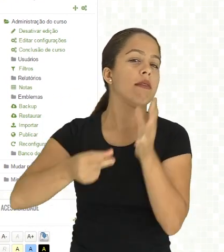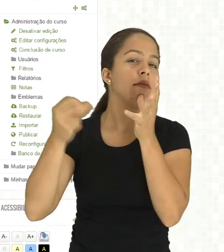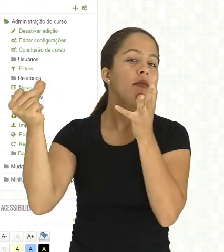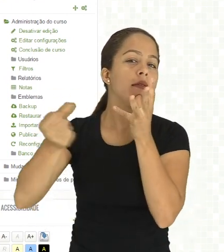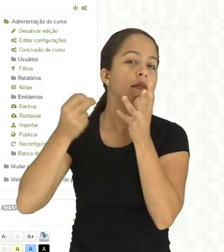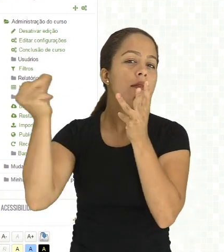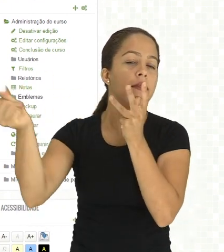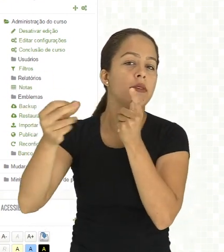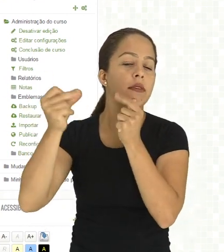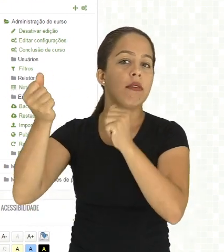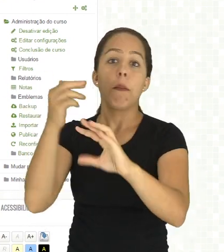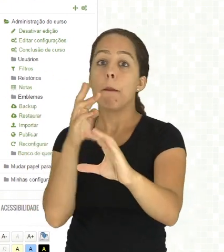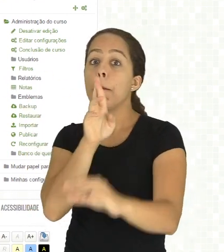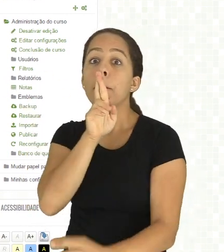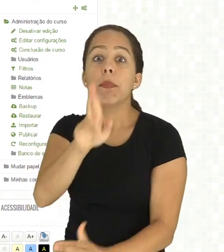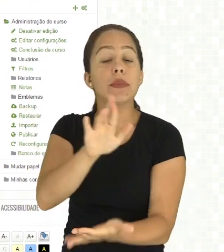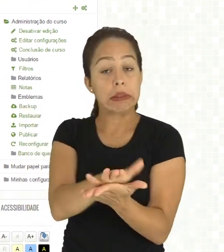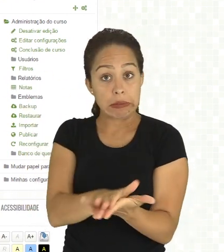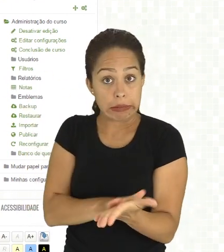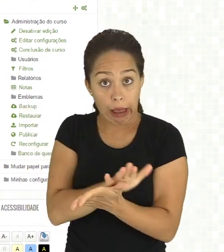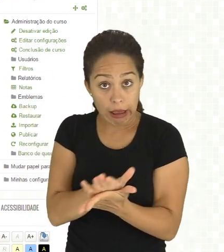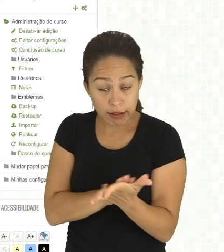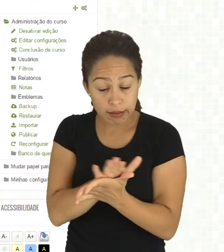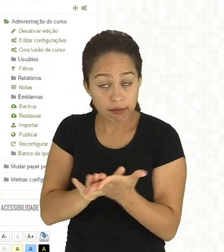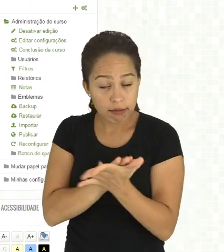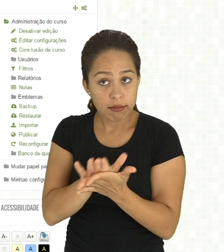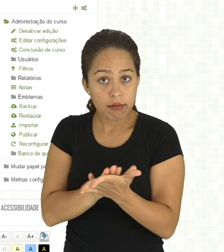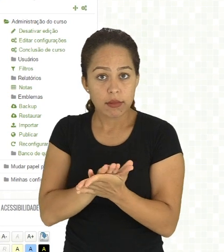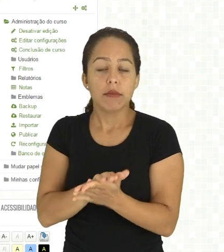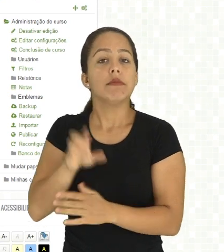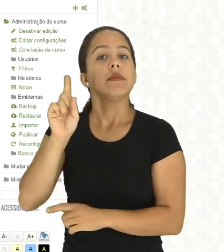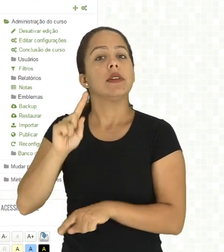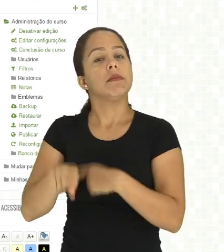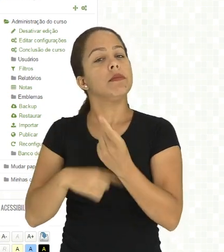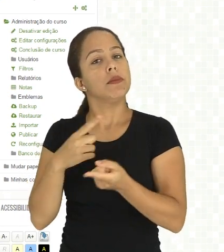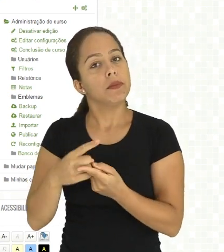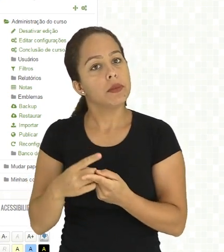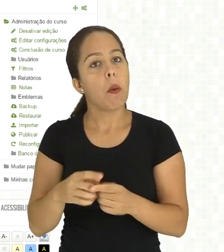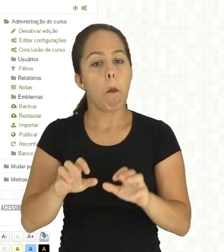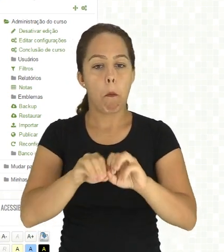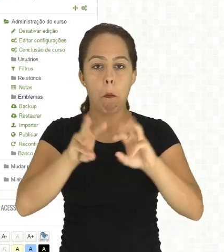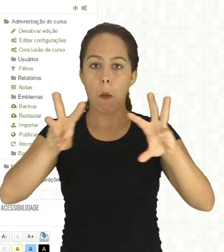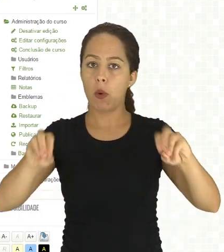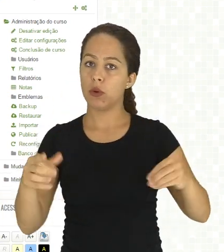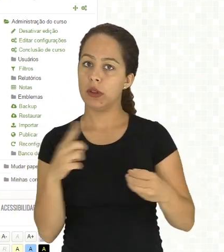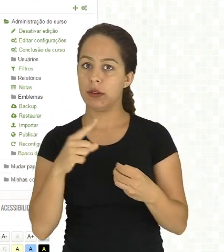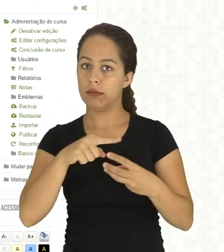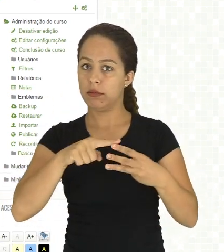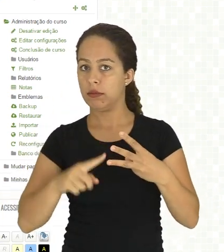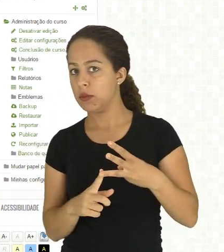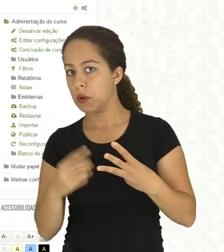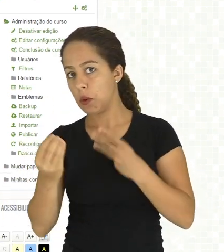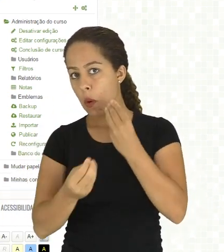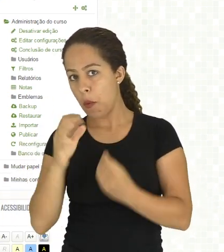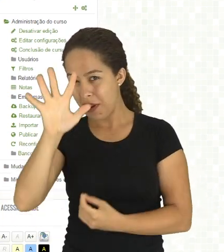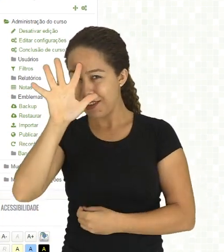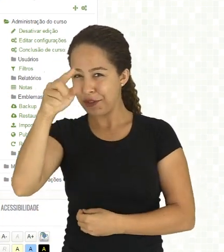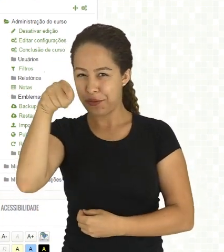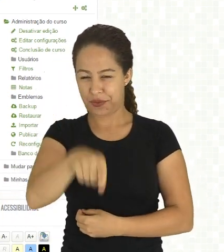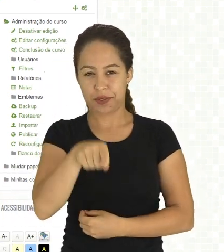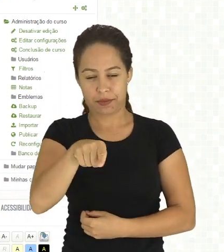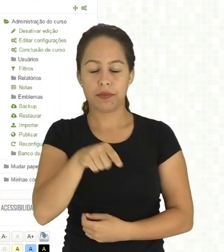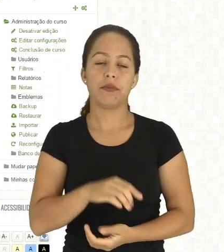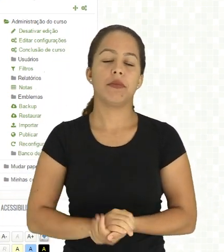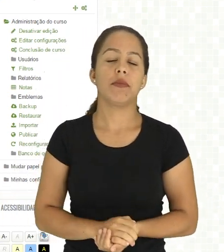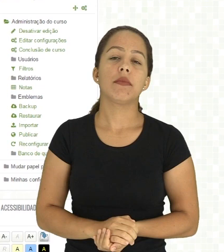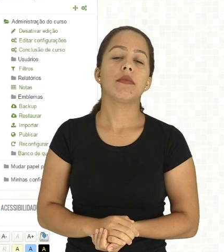enviado o questionário finalizado, você tem 3 opções que o Moodle oferece para resolver